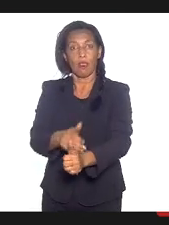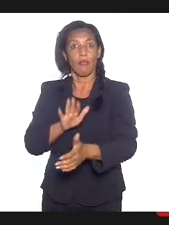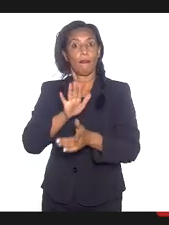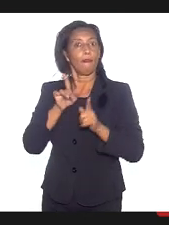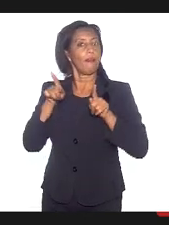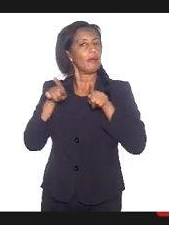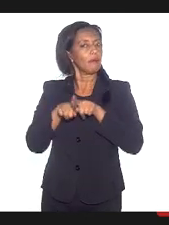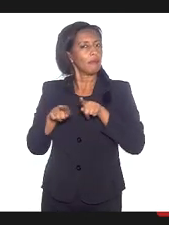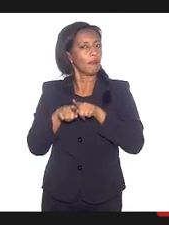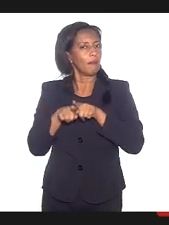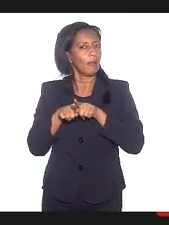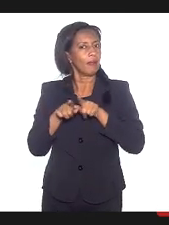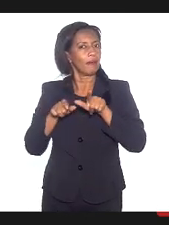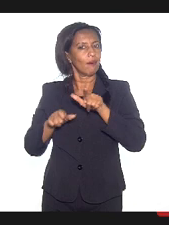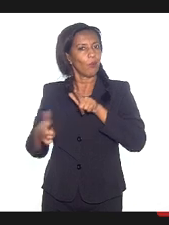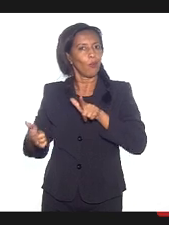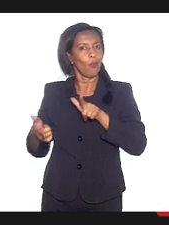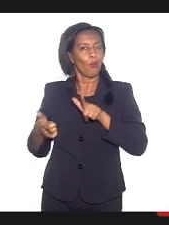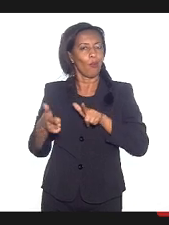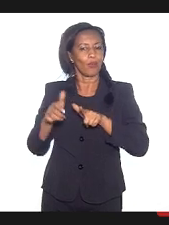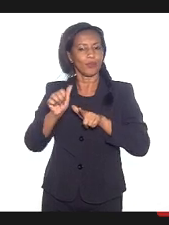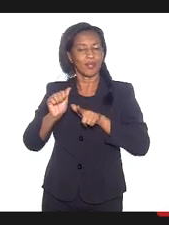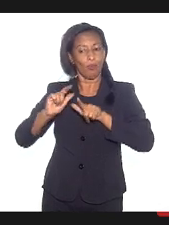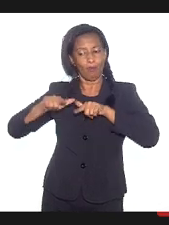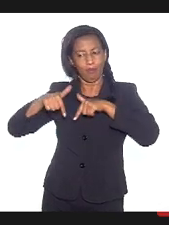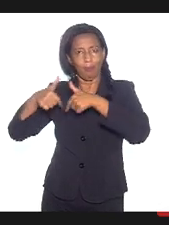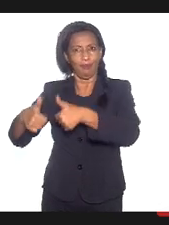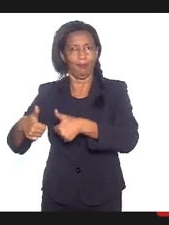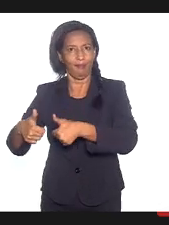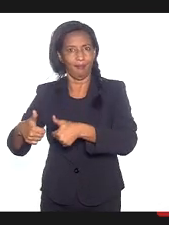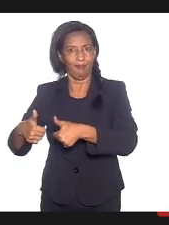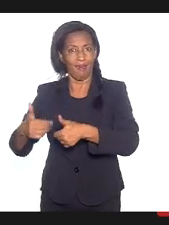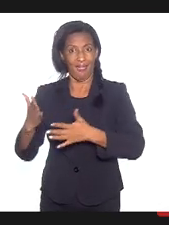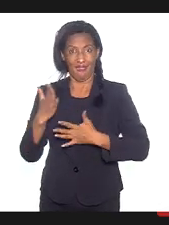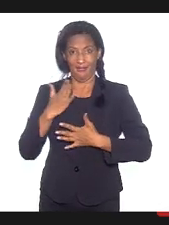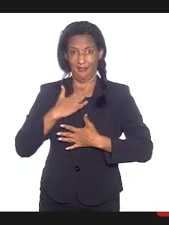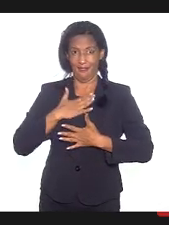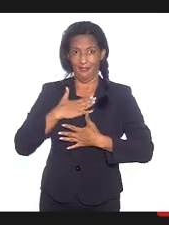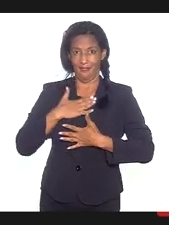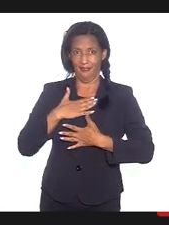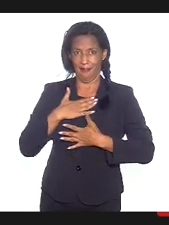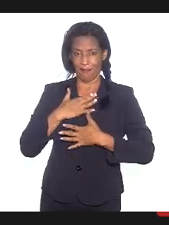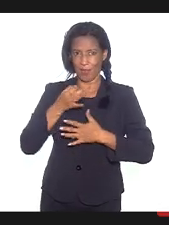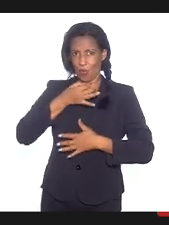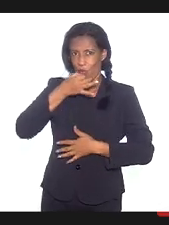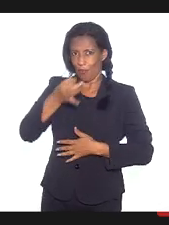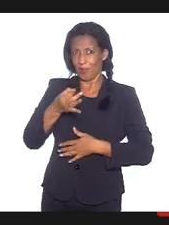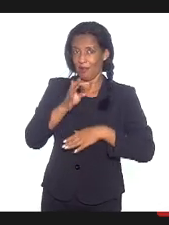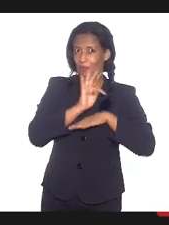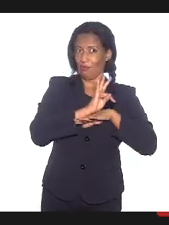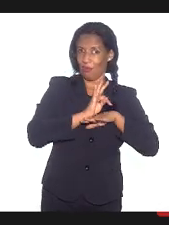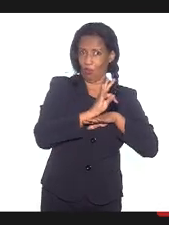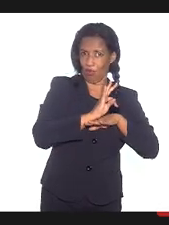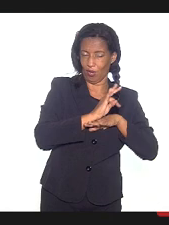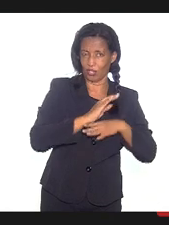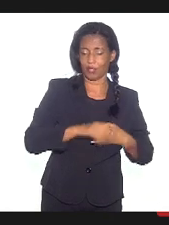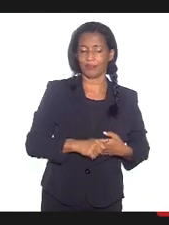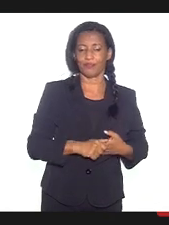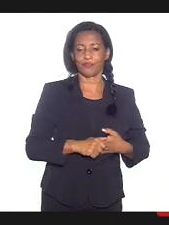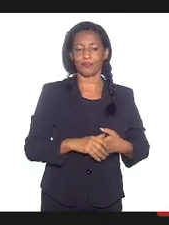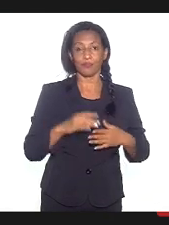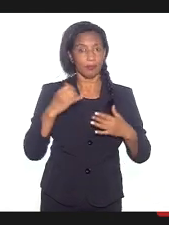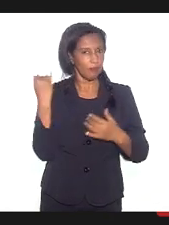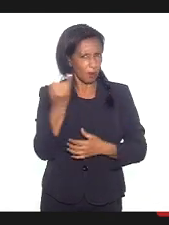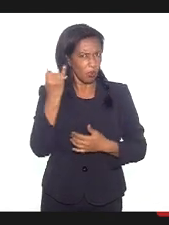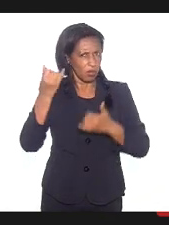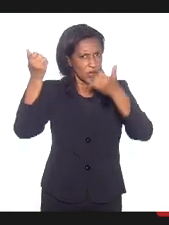o discurso se torna ato. A minha divergência teológica, e isso é muito importante ficar claro aqui, a